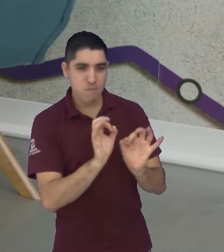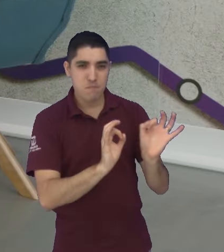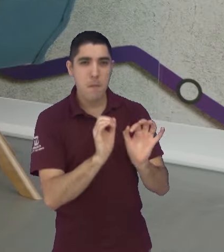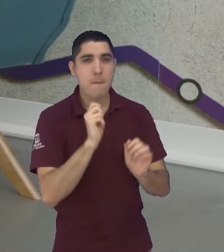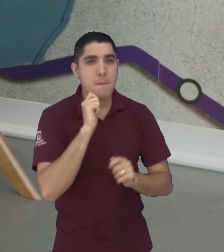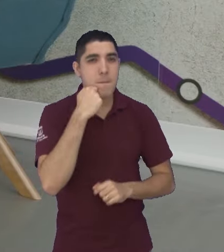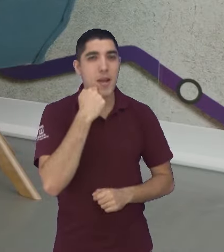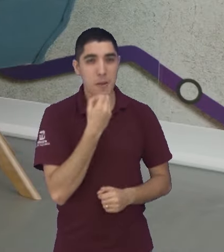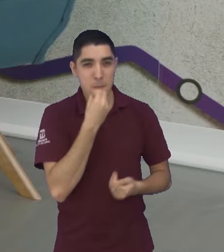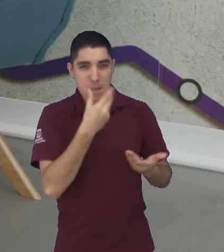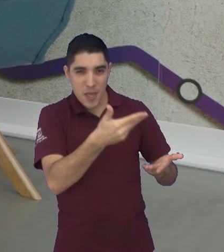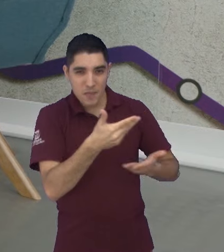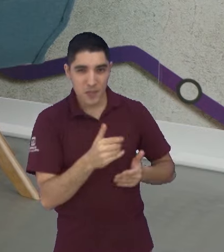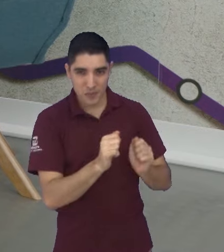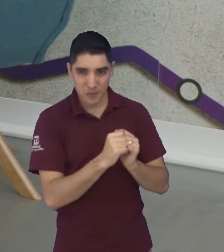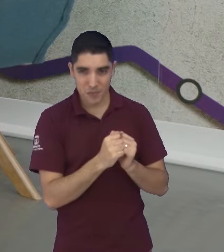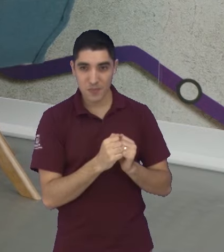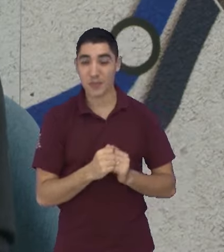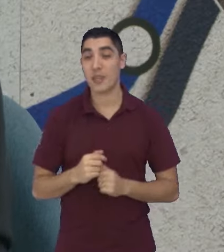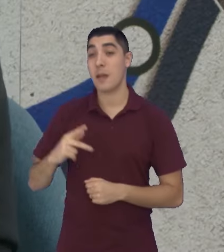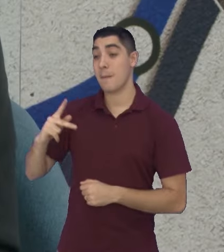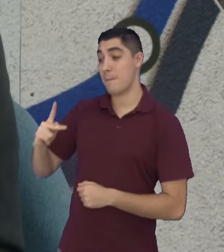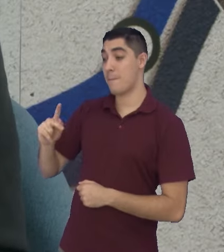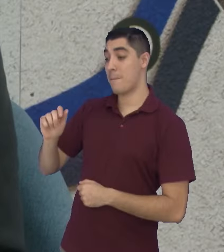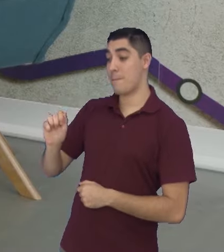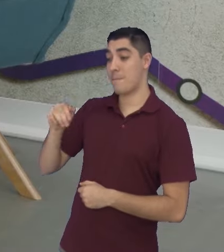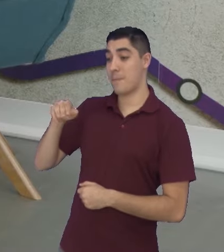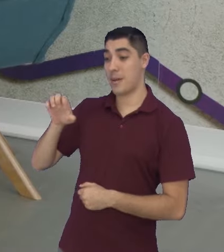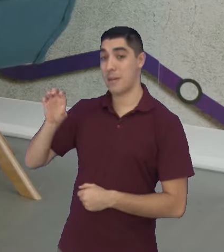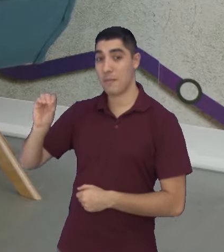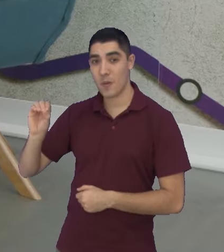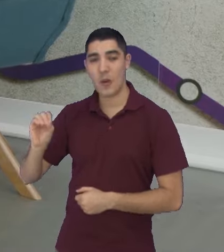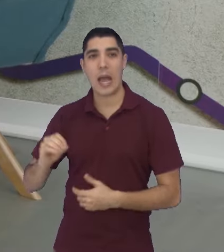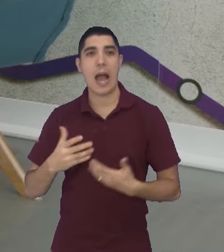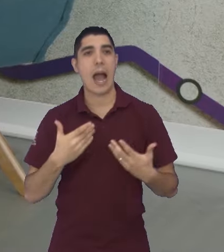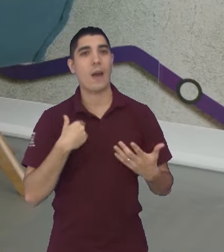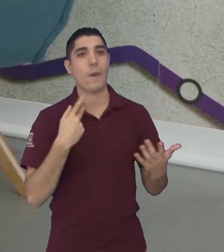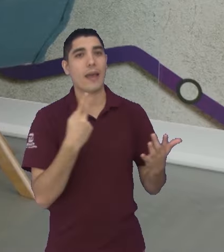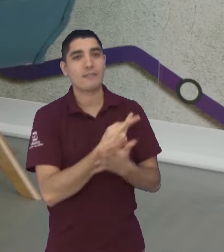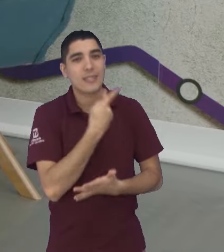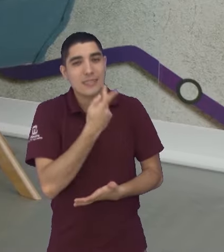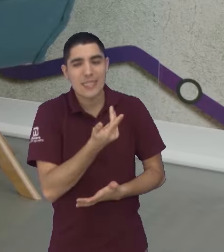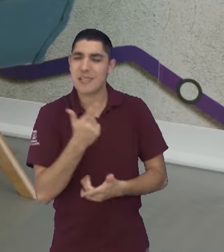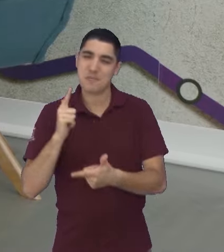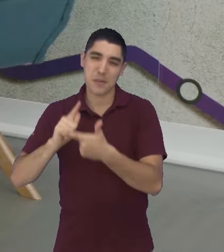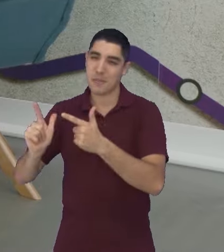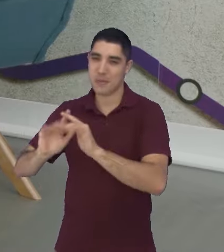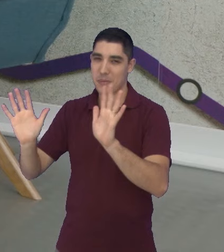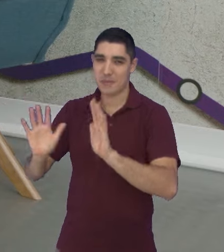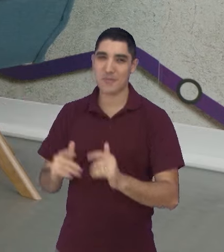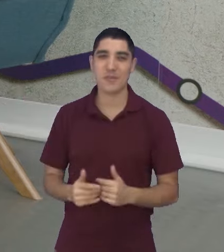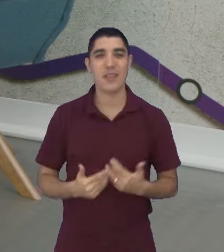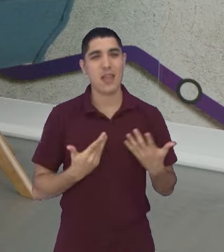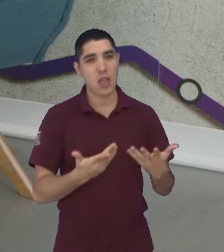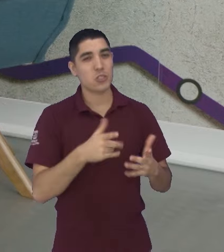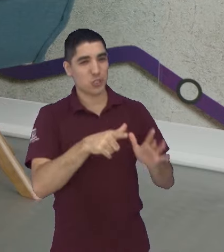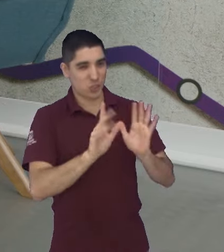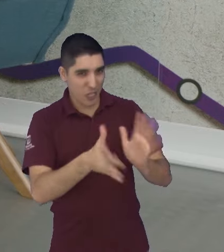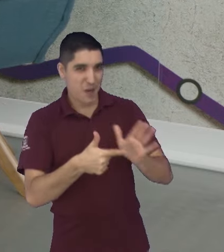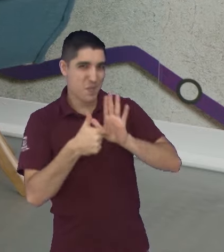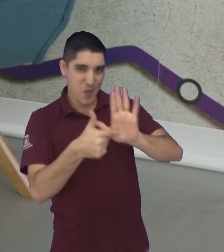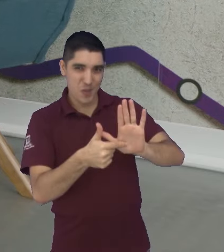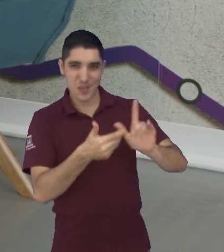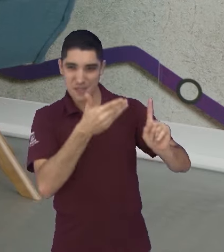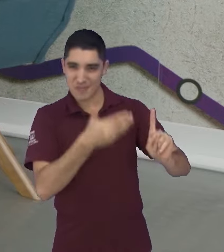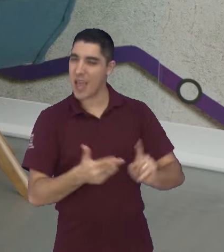ao nosso programa. Eu falei certo o sobrenome? É Pâmio. Pâmio. Aí, já errei, tá vendo? Tá tudo certo. O nosso diretor já mostrou você antes, tá tudo certo.